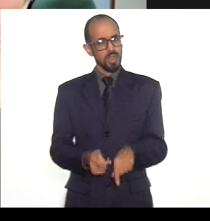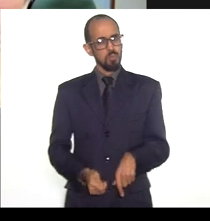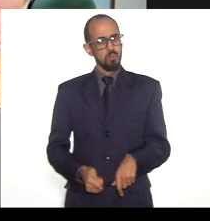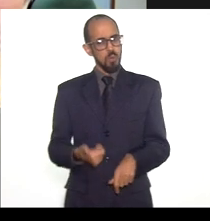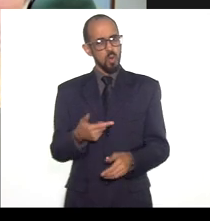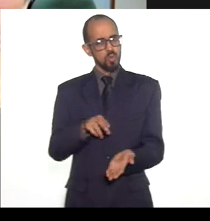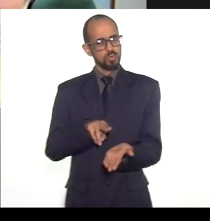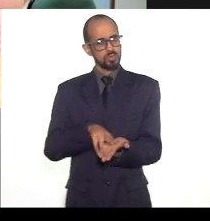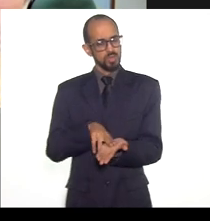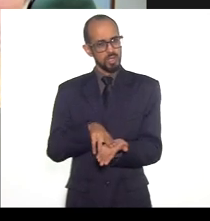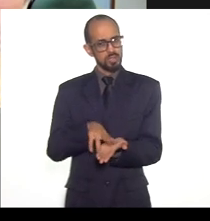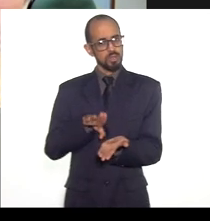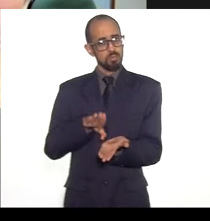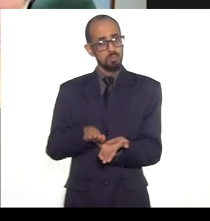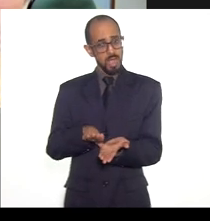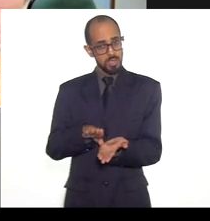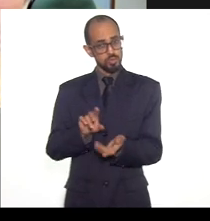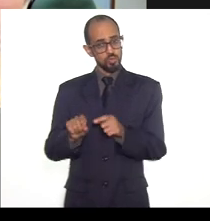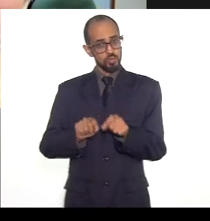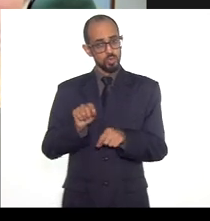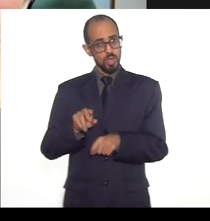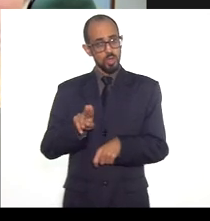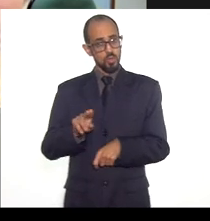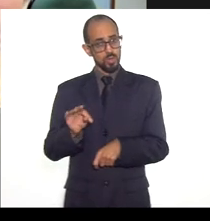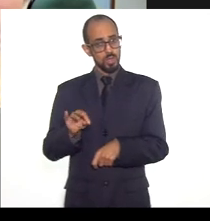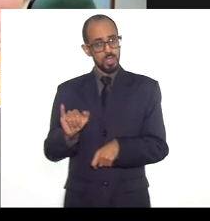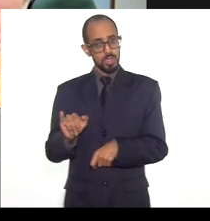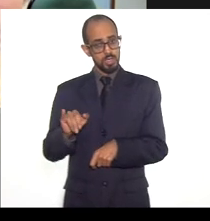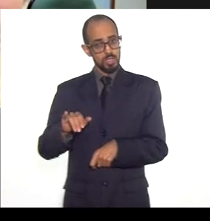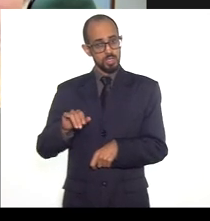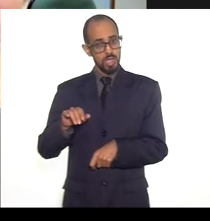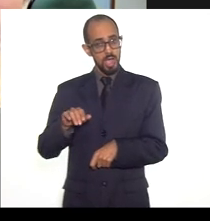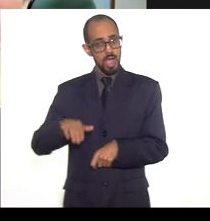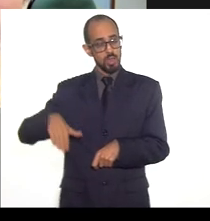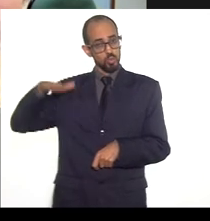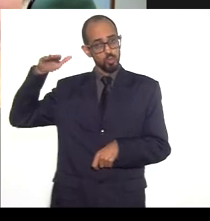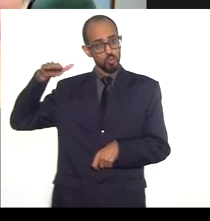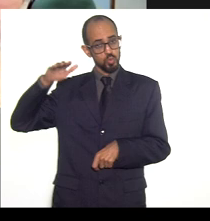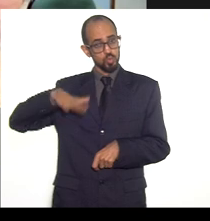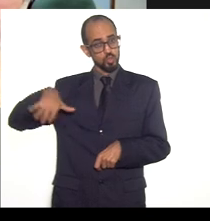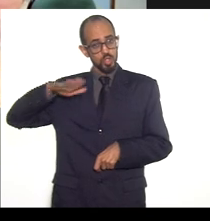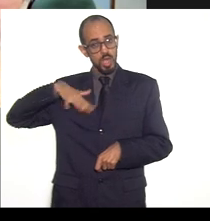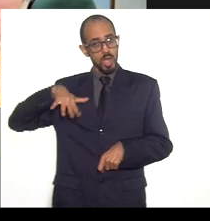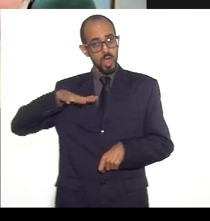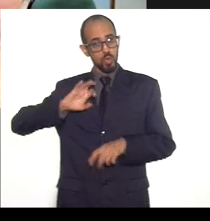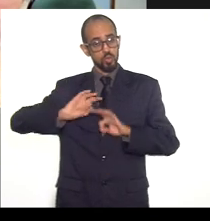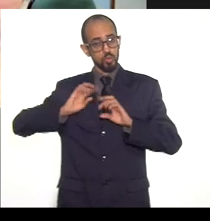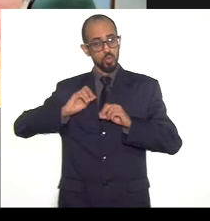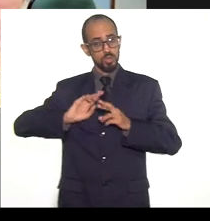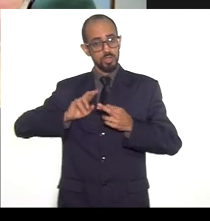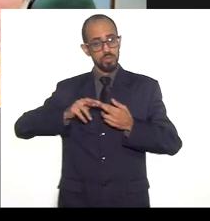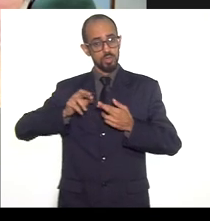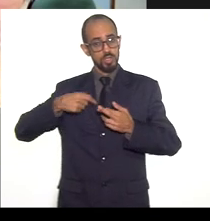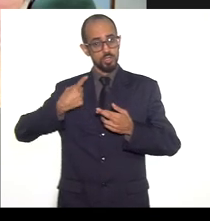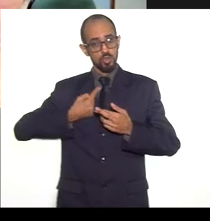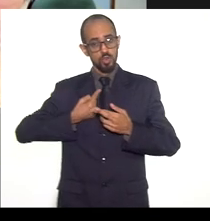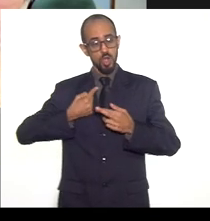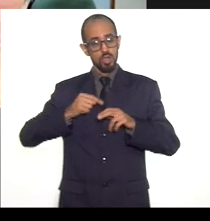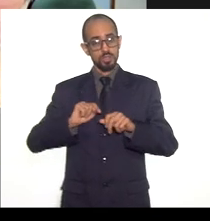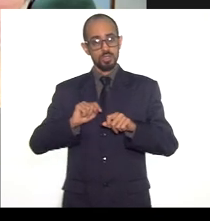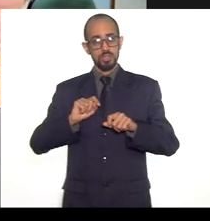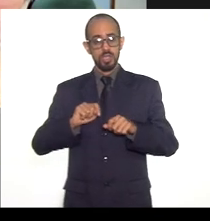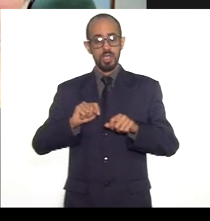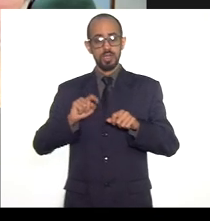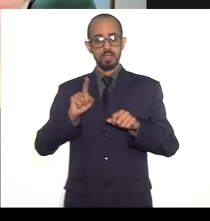internações mas UTI adulto geral simplesmente todas as nossas referências elas passaram a ser